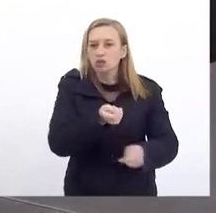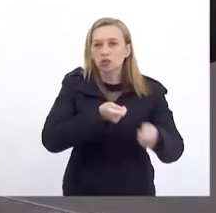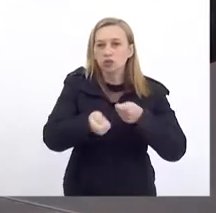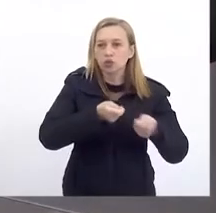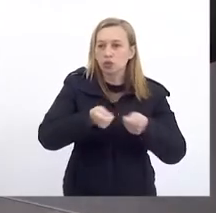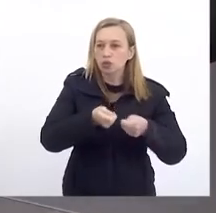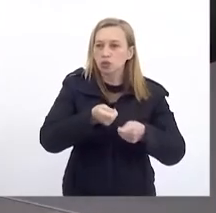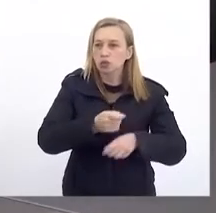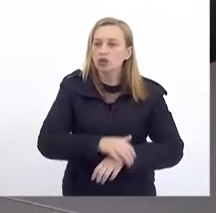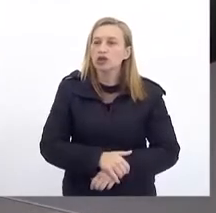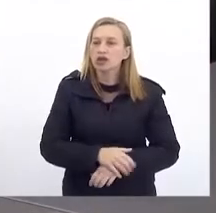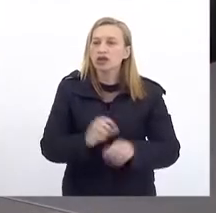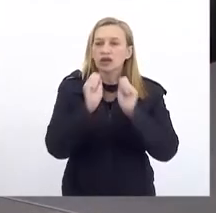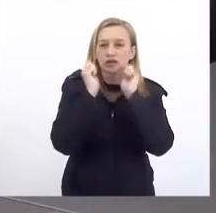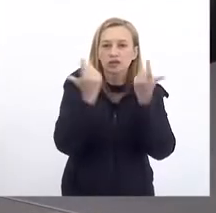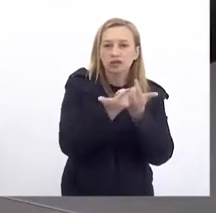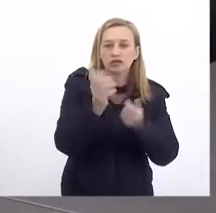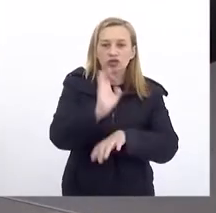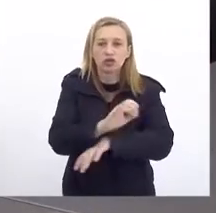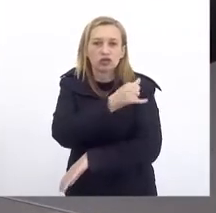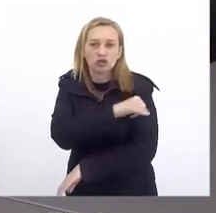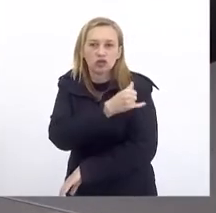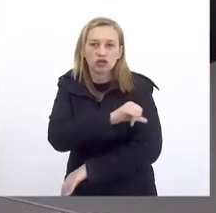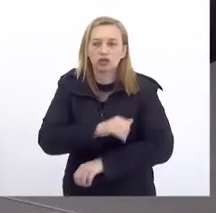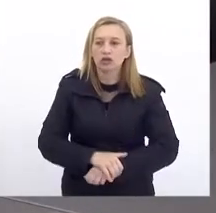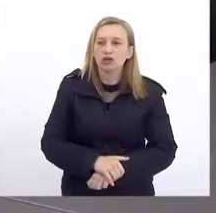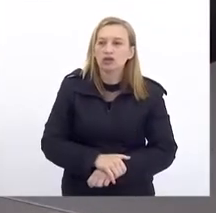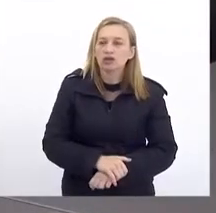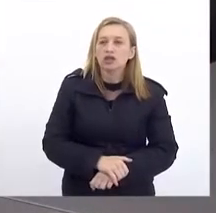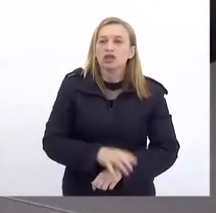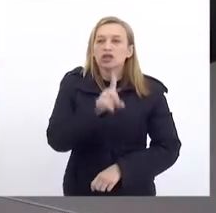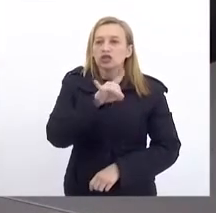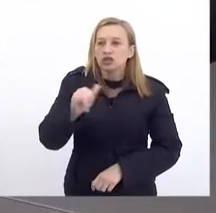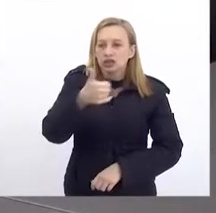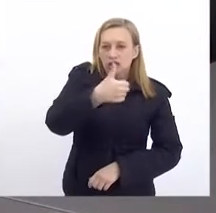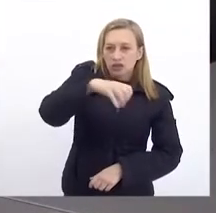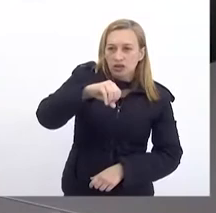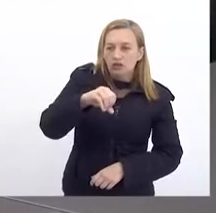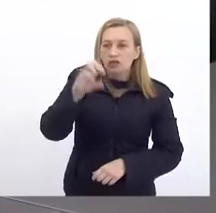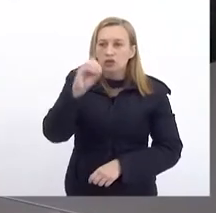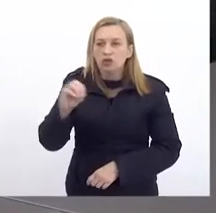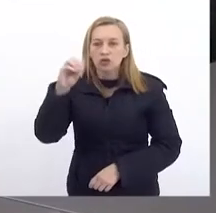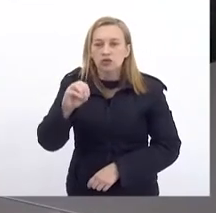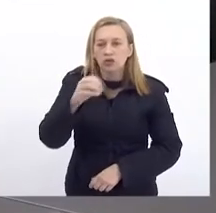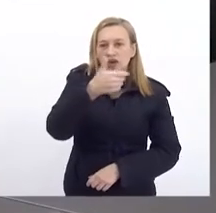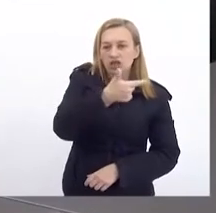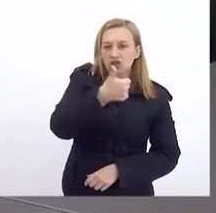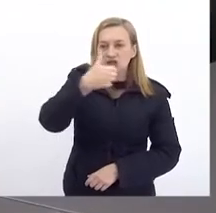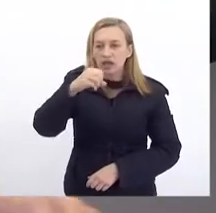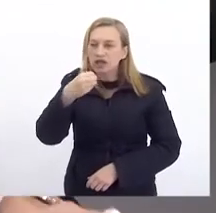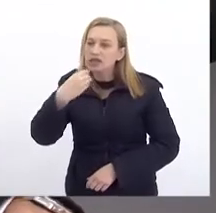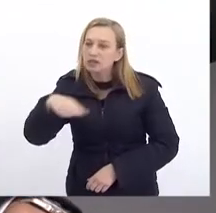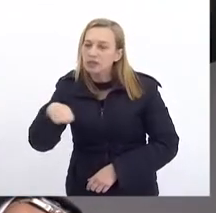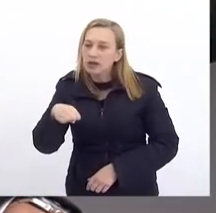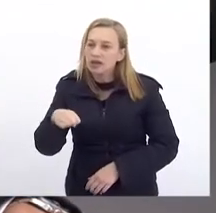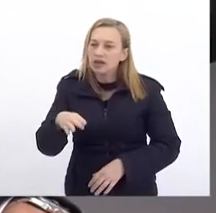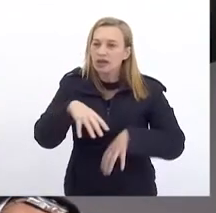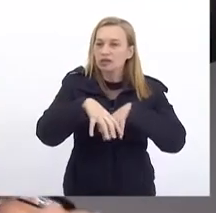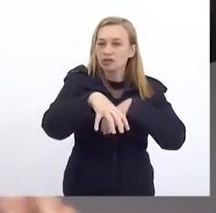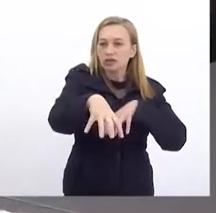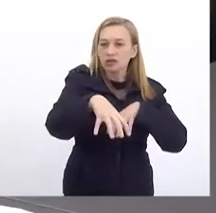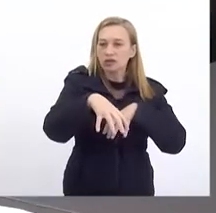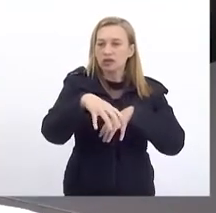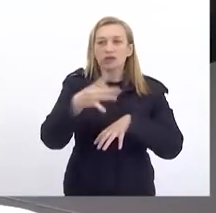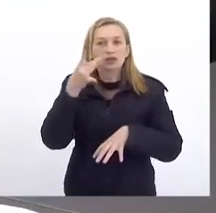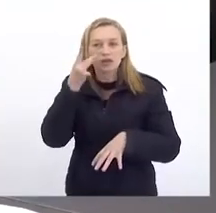Controle da Assembleia Legislativa do Estado do Rio de Janeiro a ser realizada no dia 19 de outubro, às 10h30, de forma semipresencial na sala